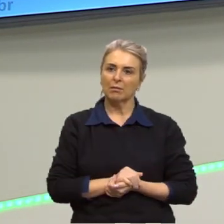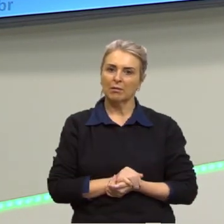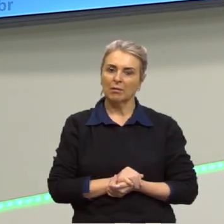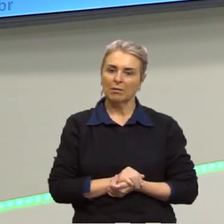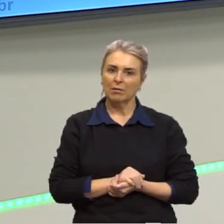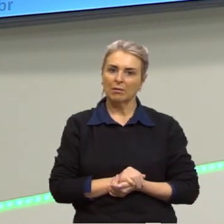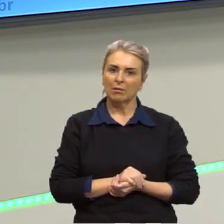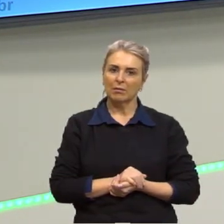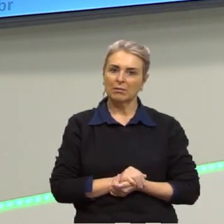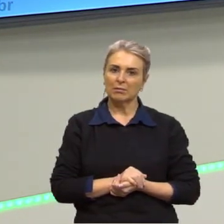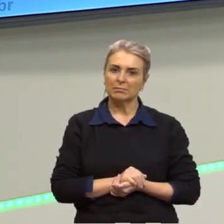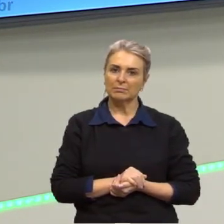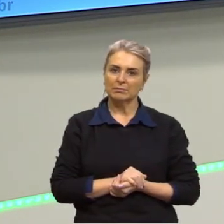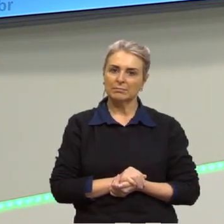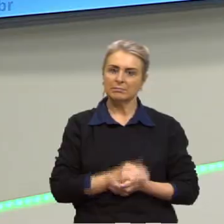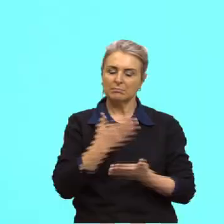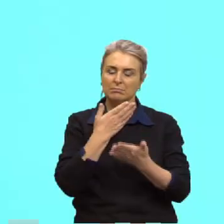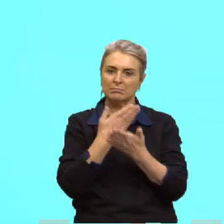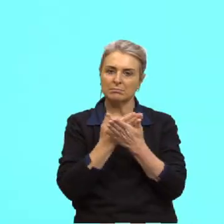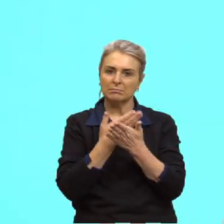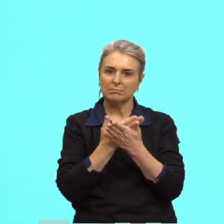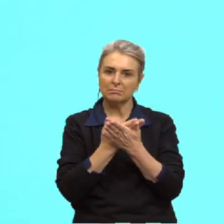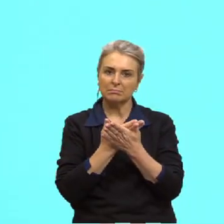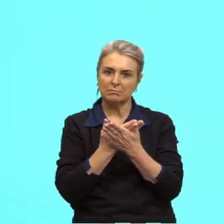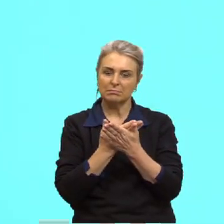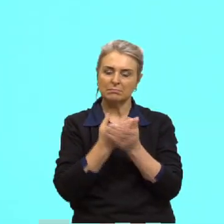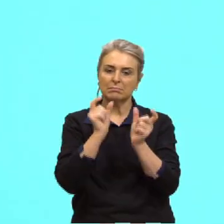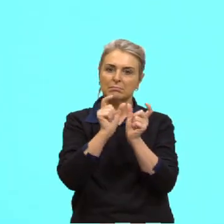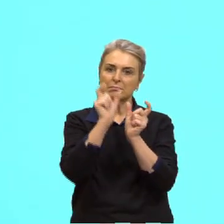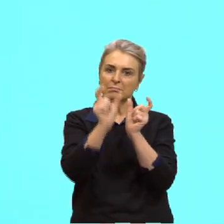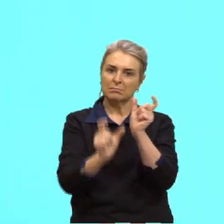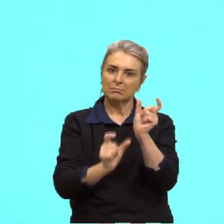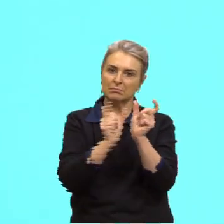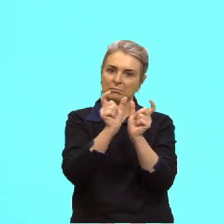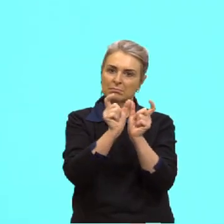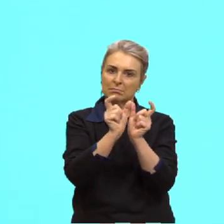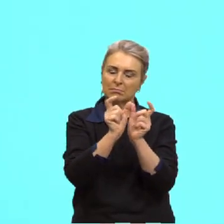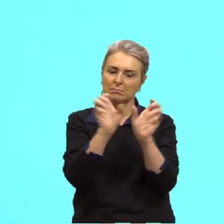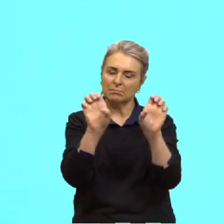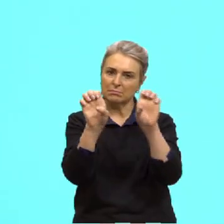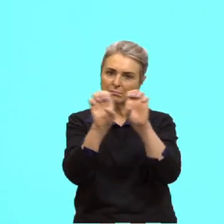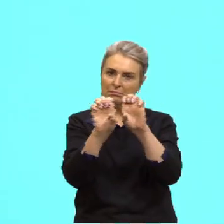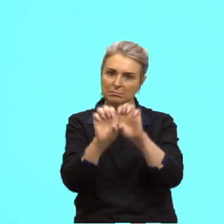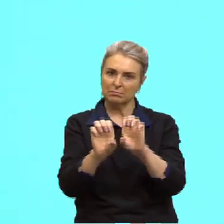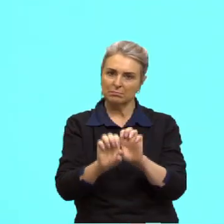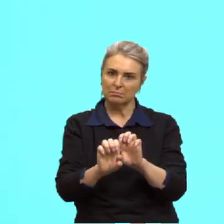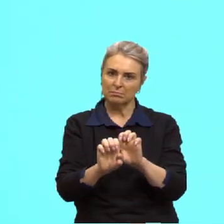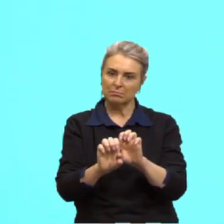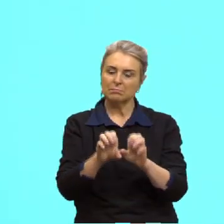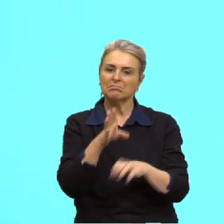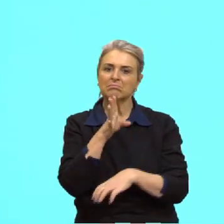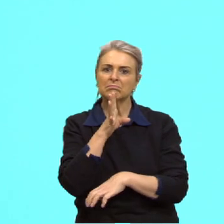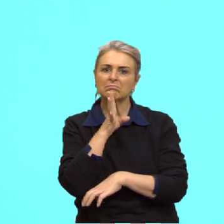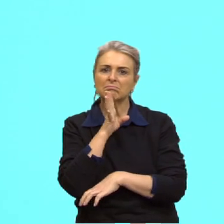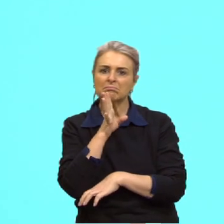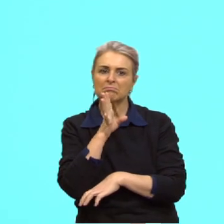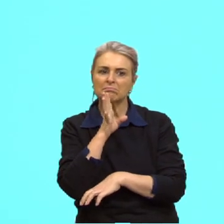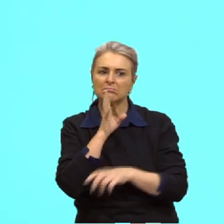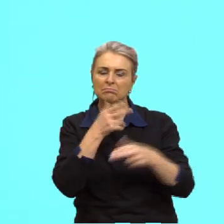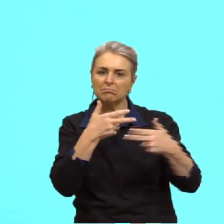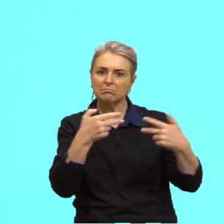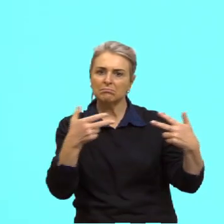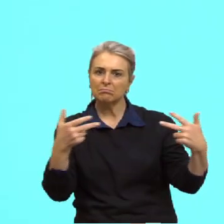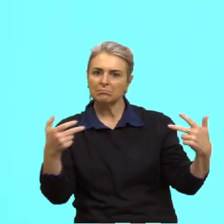Ou seja, estudar, né, esses morfemas, estudar essa estrutura, é conhecer os elementos que vão ser